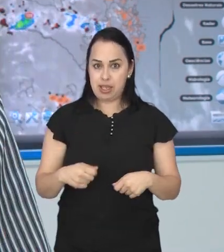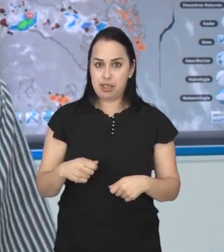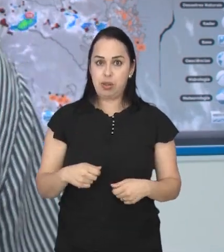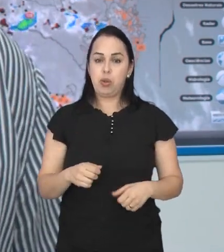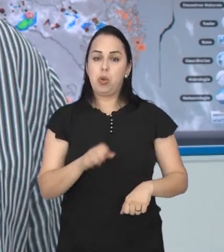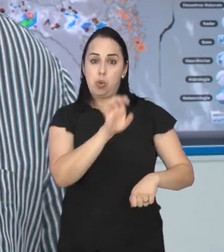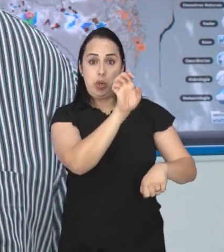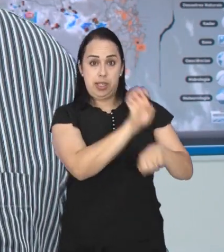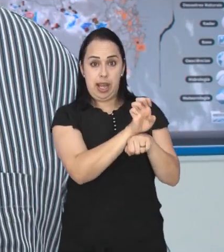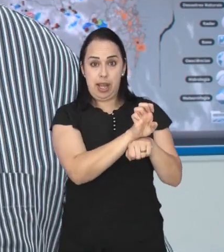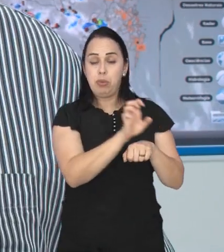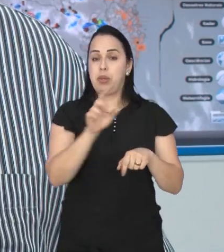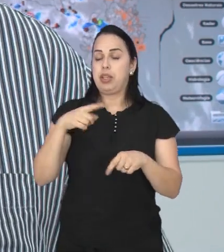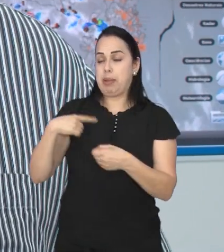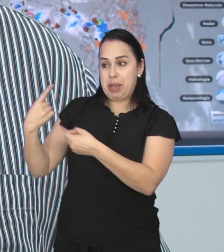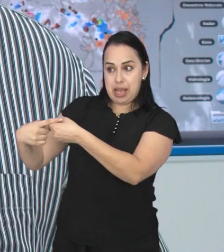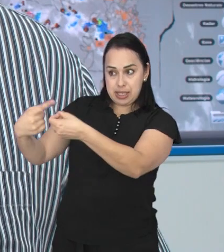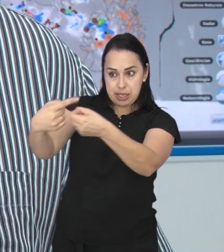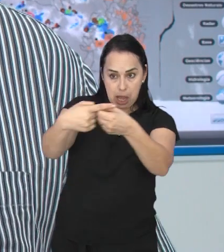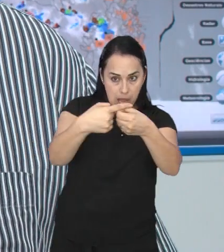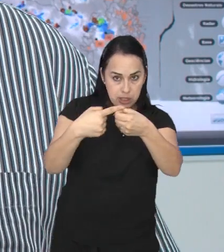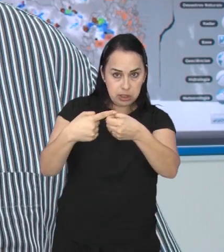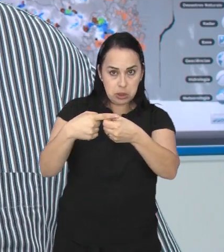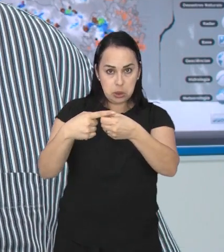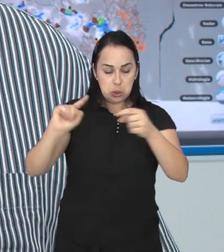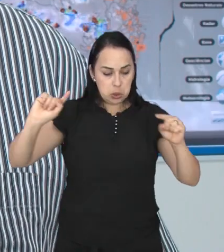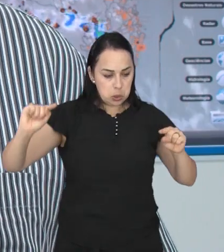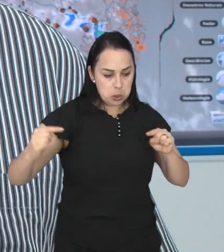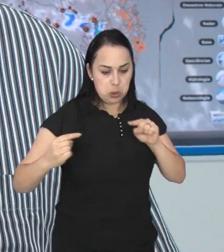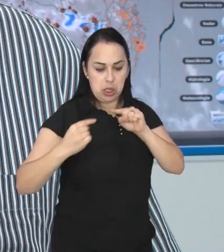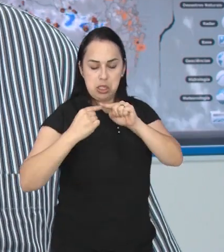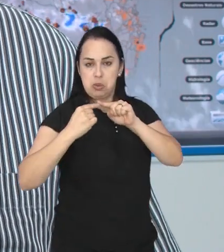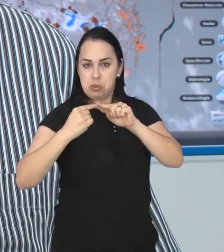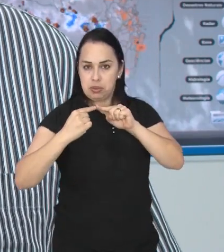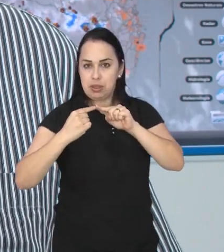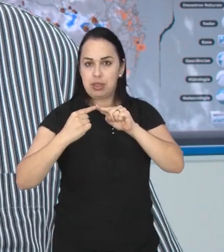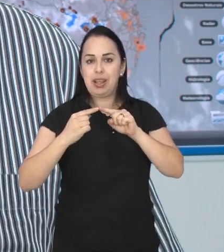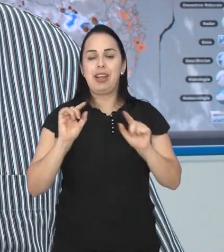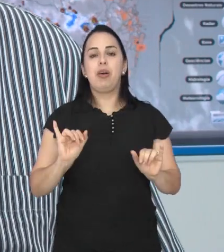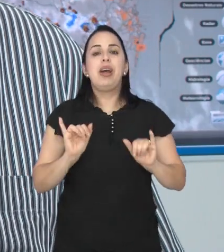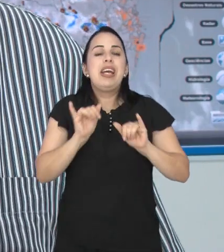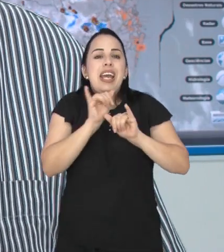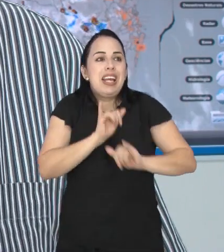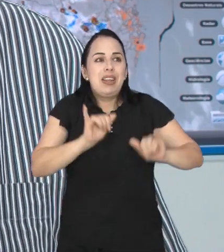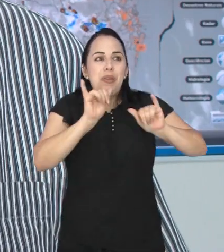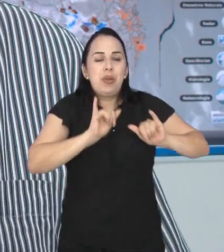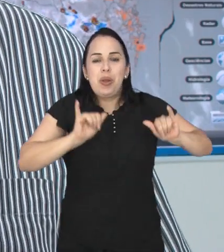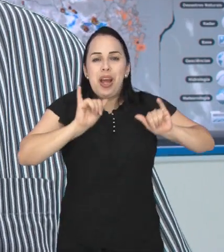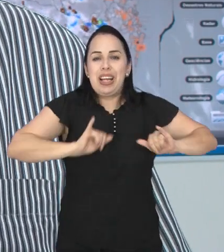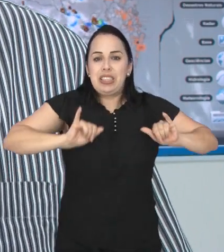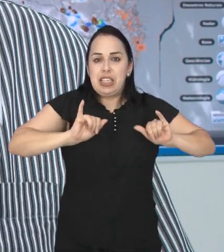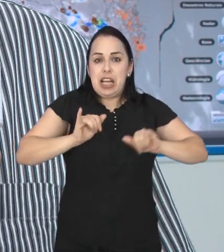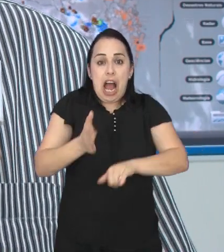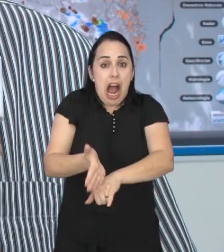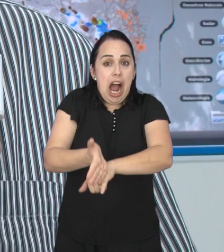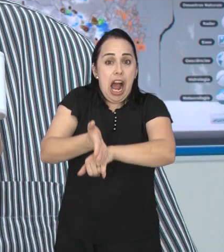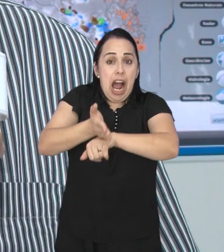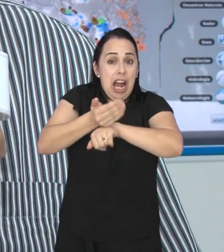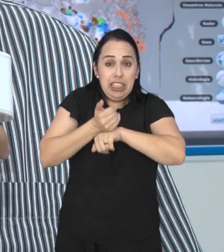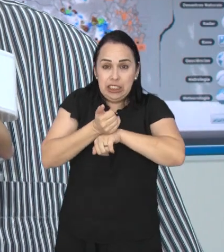entre estados e municípios. E também nada adianta de um alerta bem elaborado, com